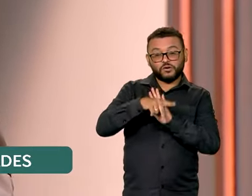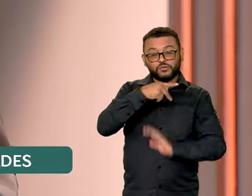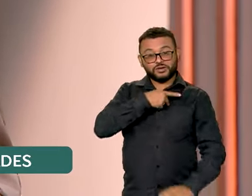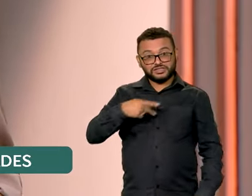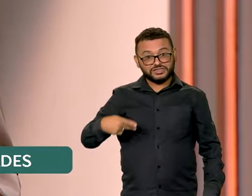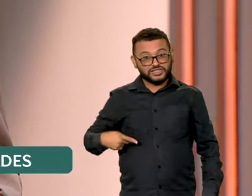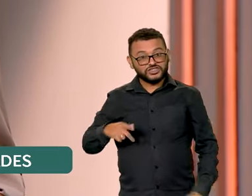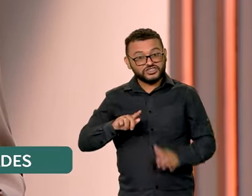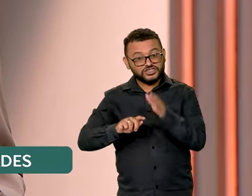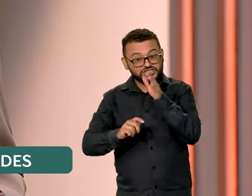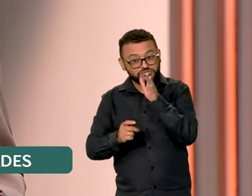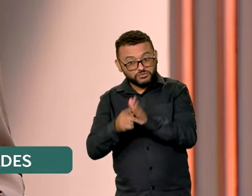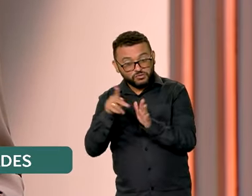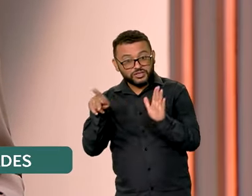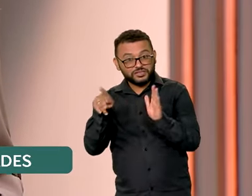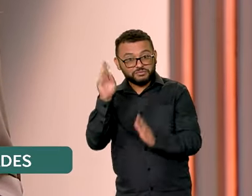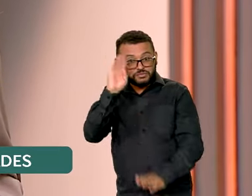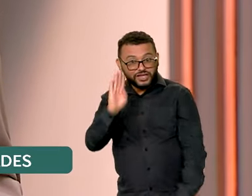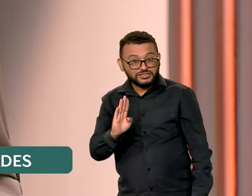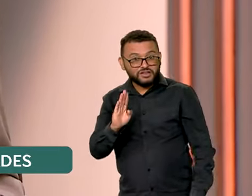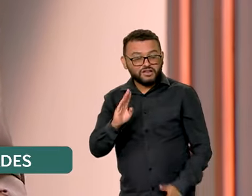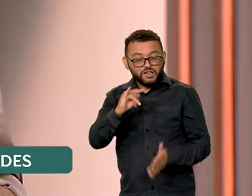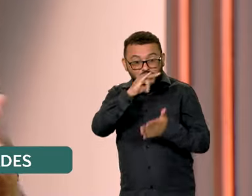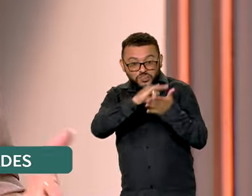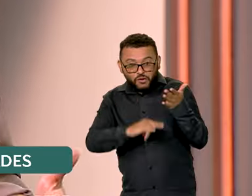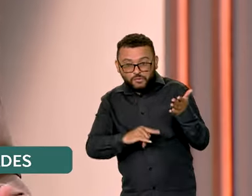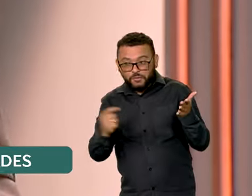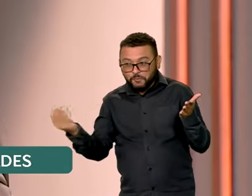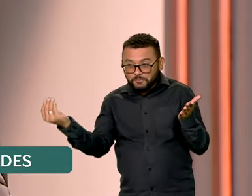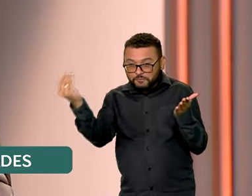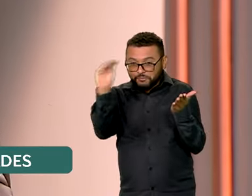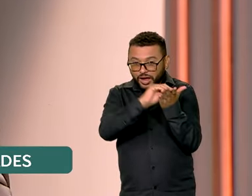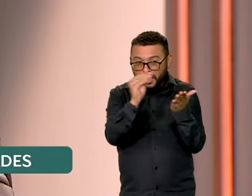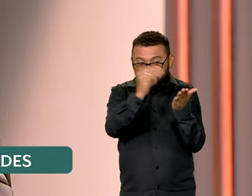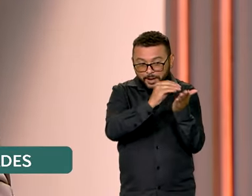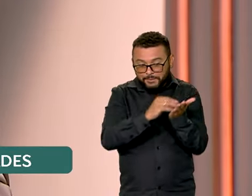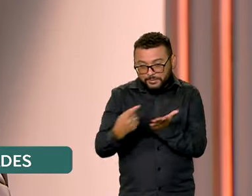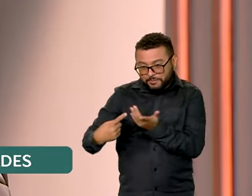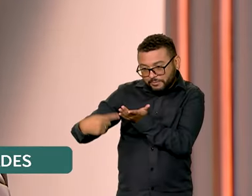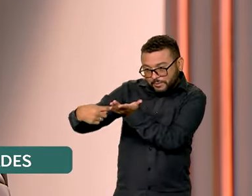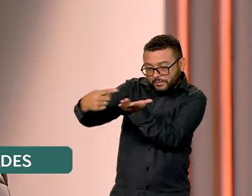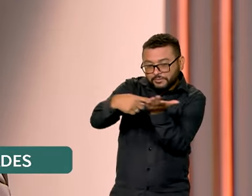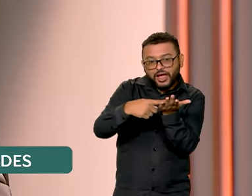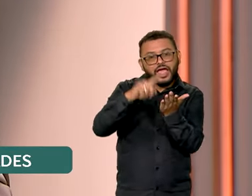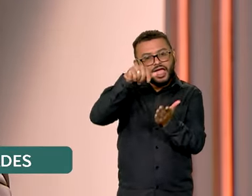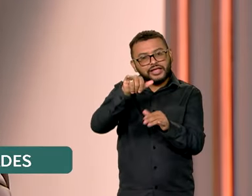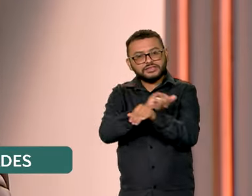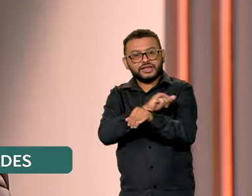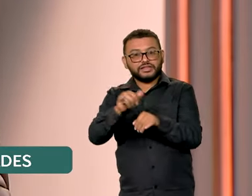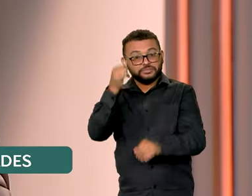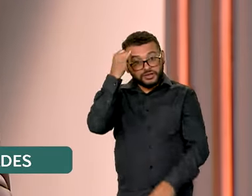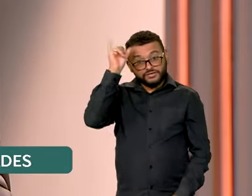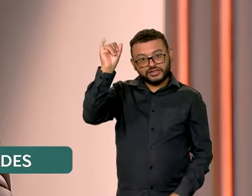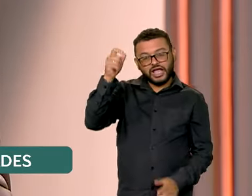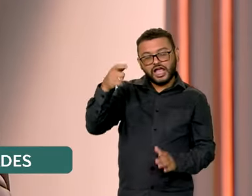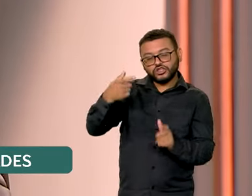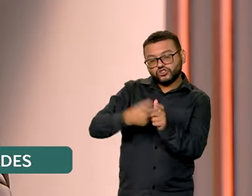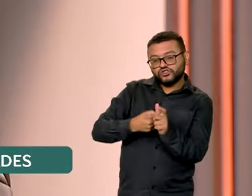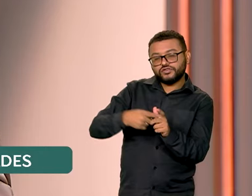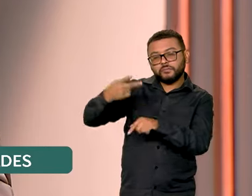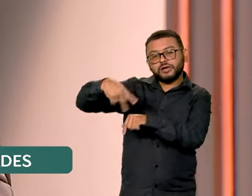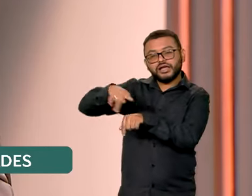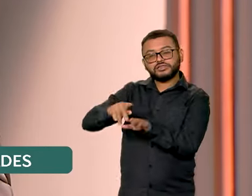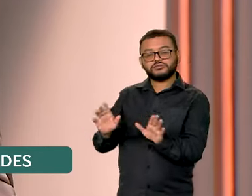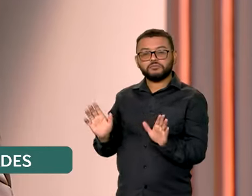no G20, o documento teve elaboração coletiva e também busca medidas para aliviar as dívidas dos países